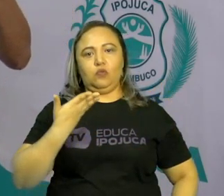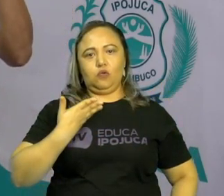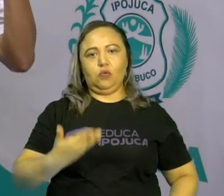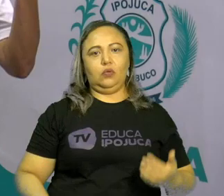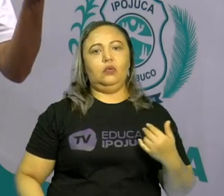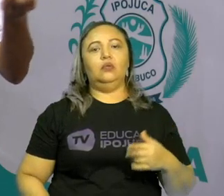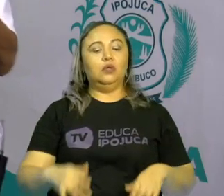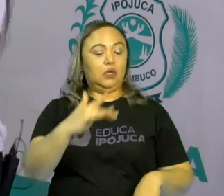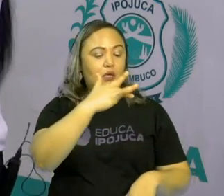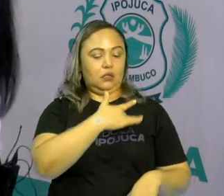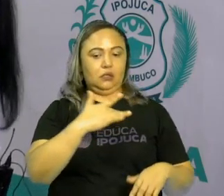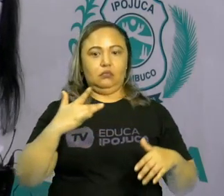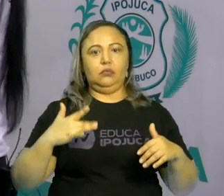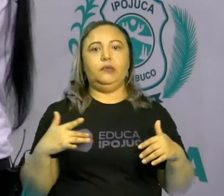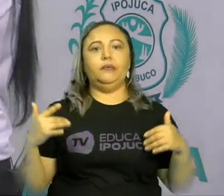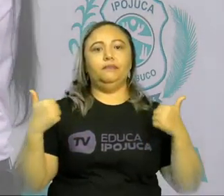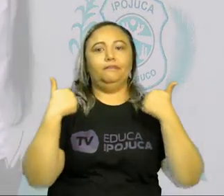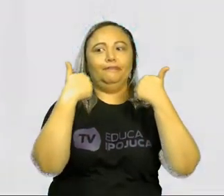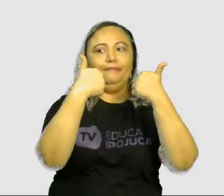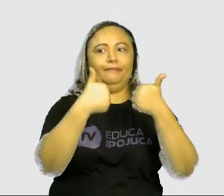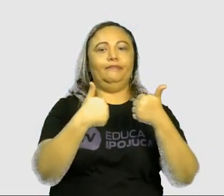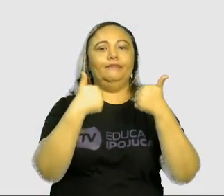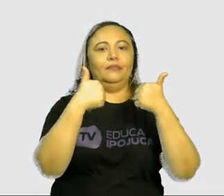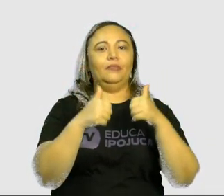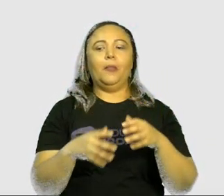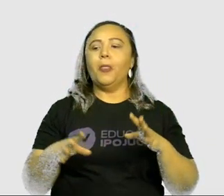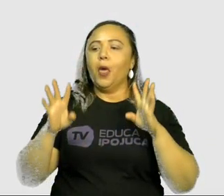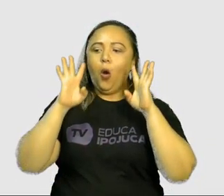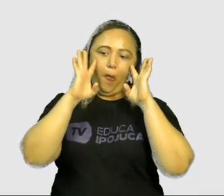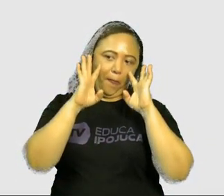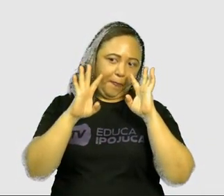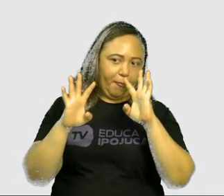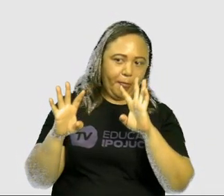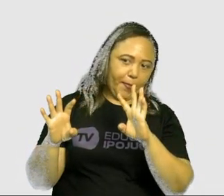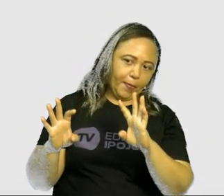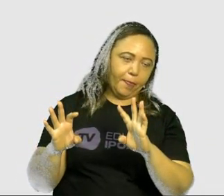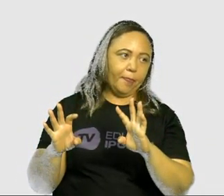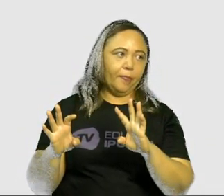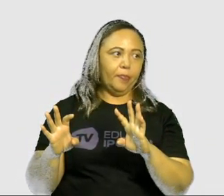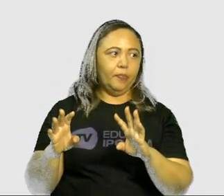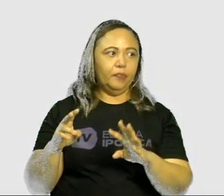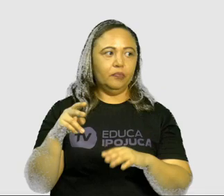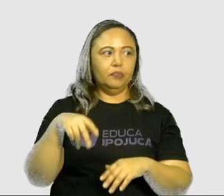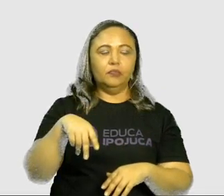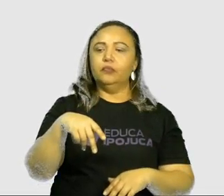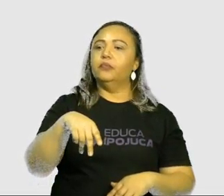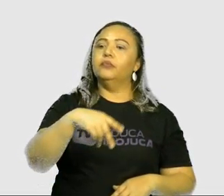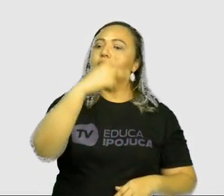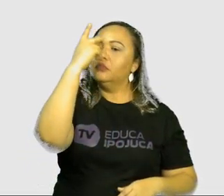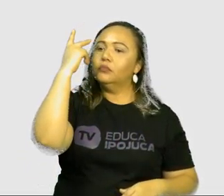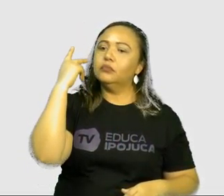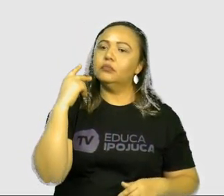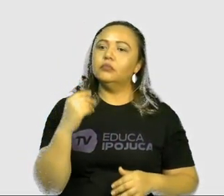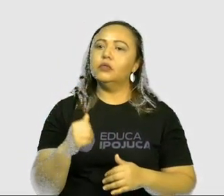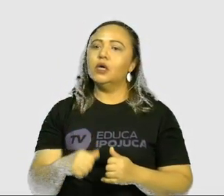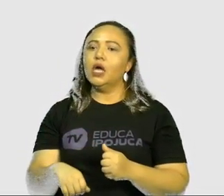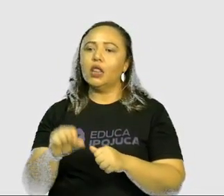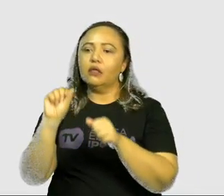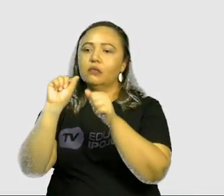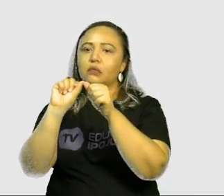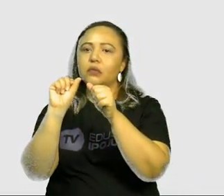a sua saúde. Observe que aqui, ó, essa pessoa está construindo os seus próprios